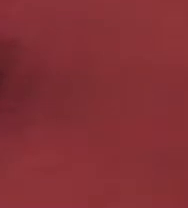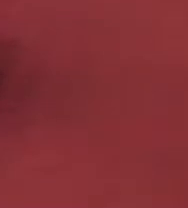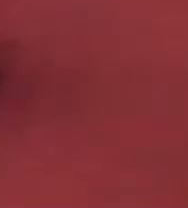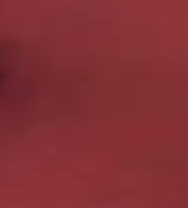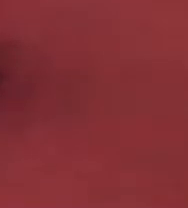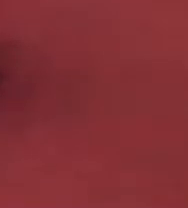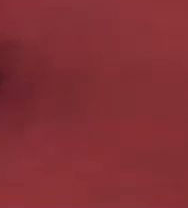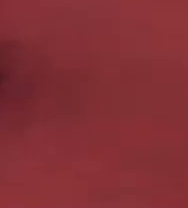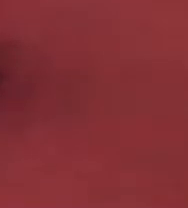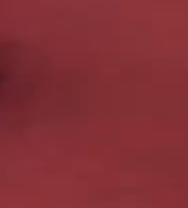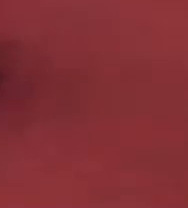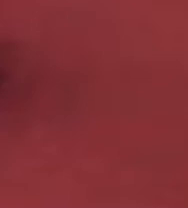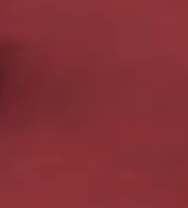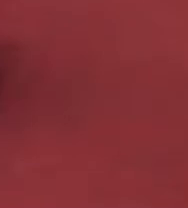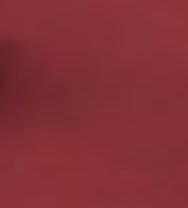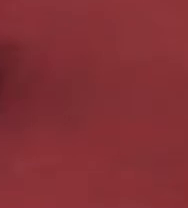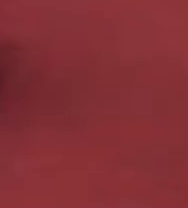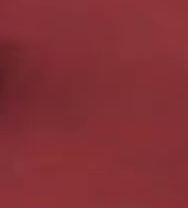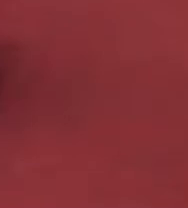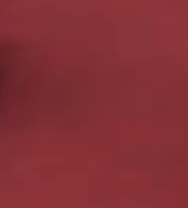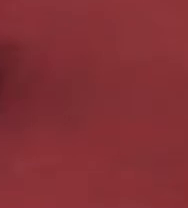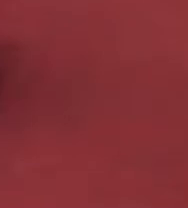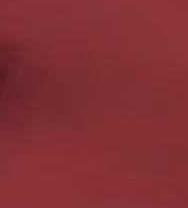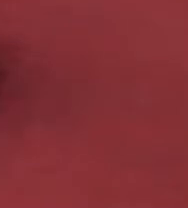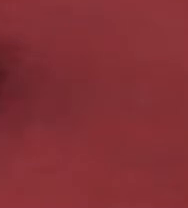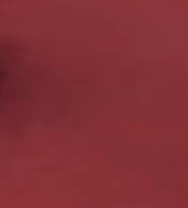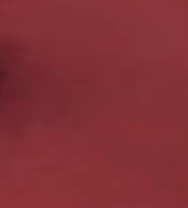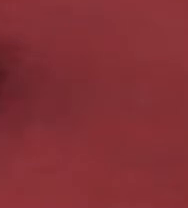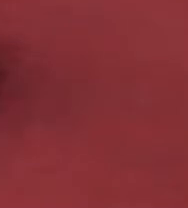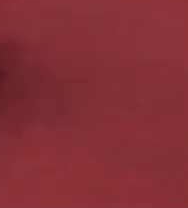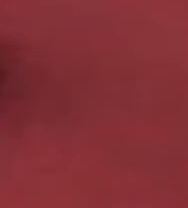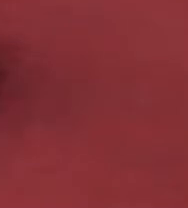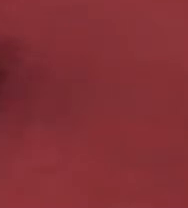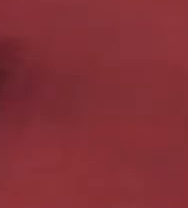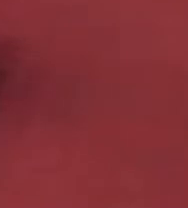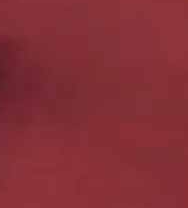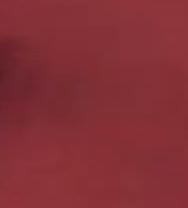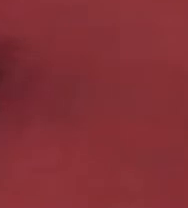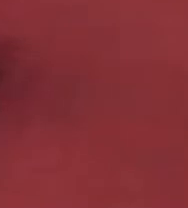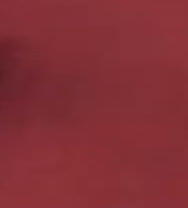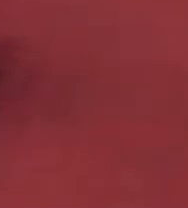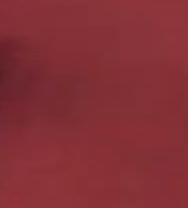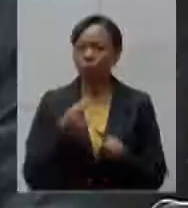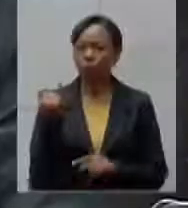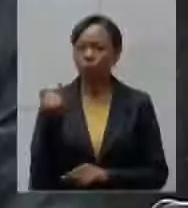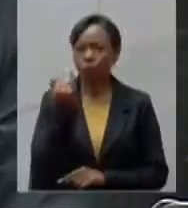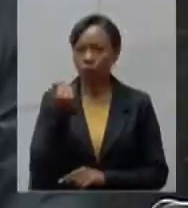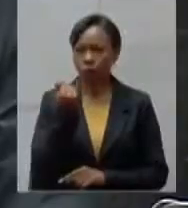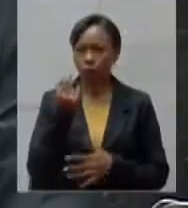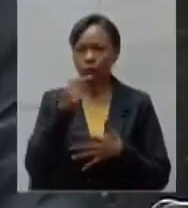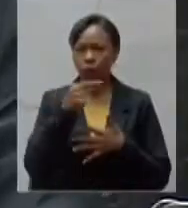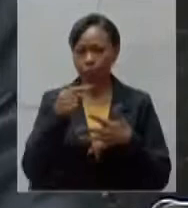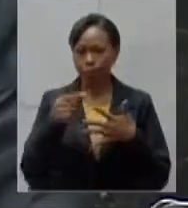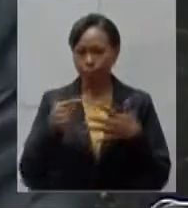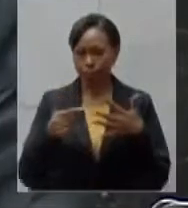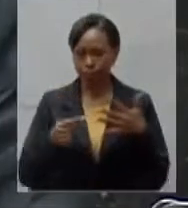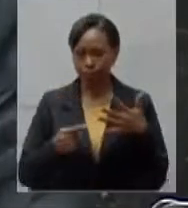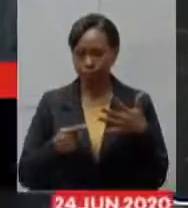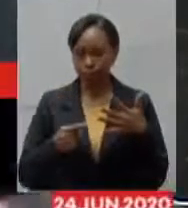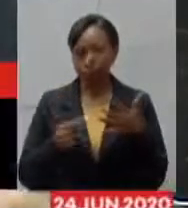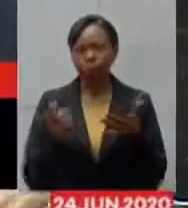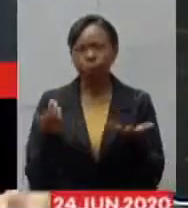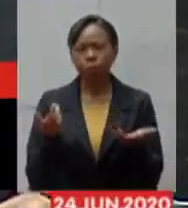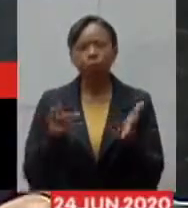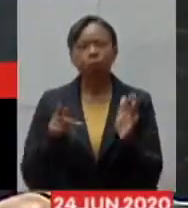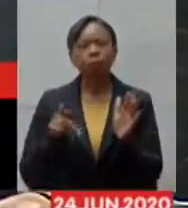vou seguir direto para as respostas eu acho que é importante a gente pontuar aqui pergunta